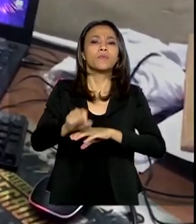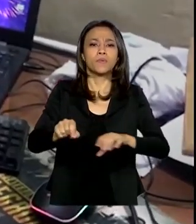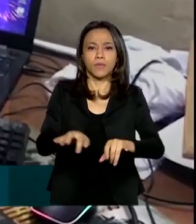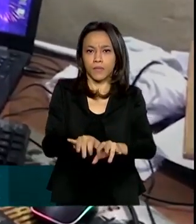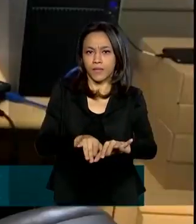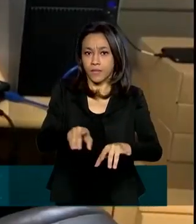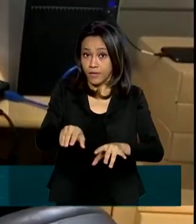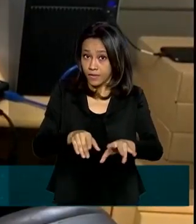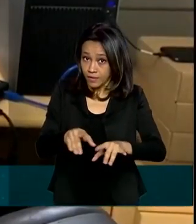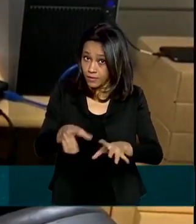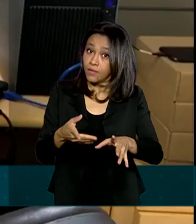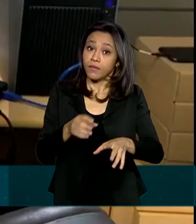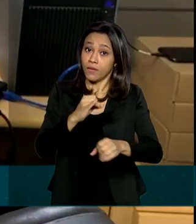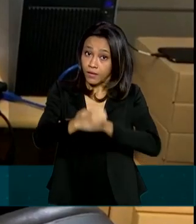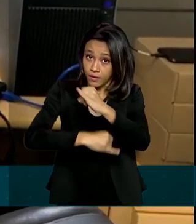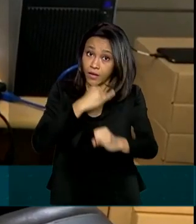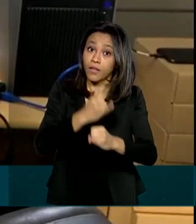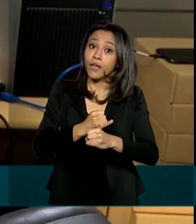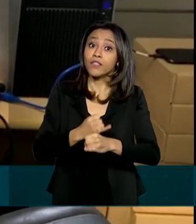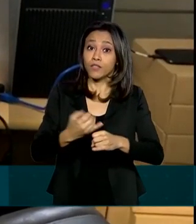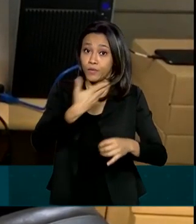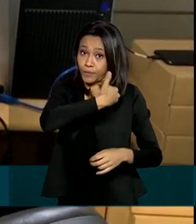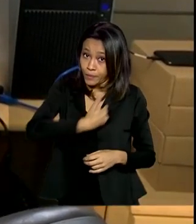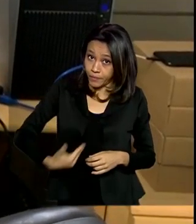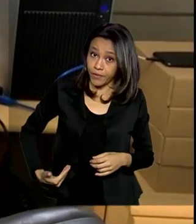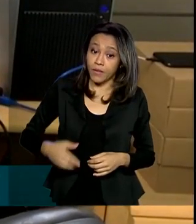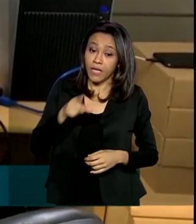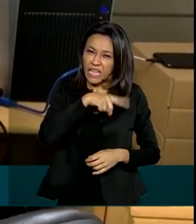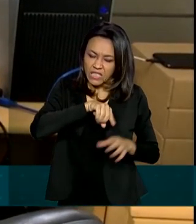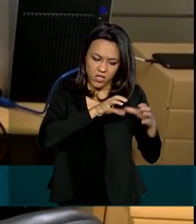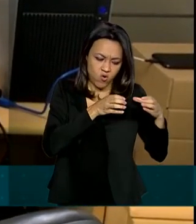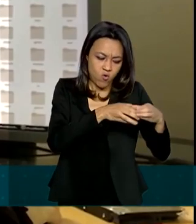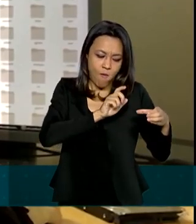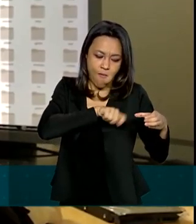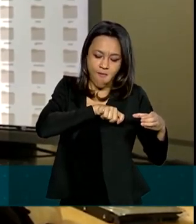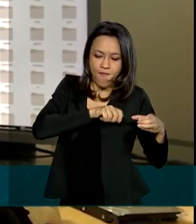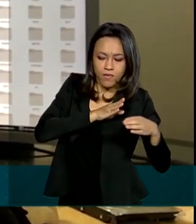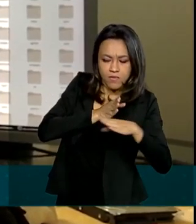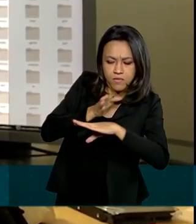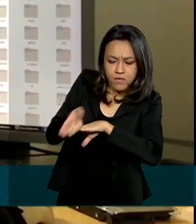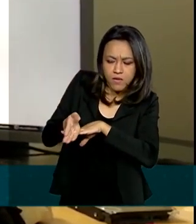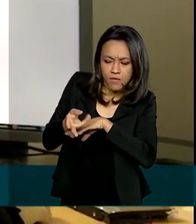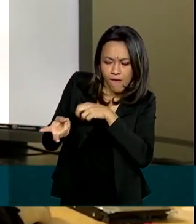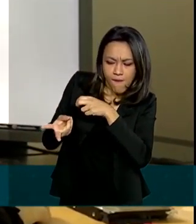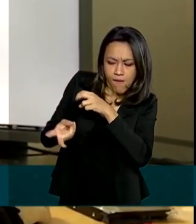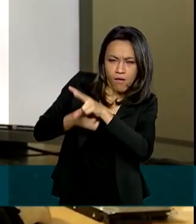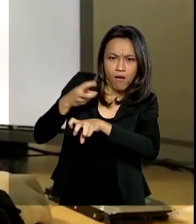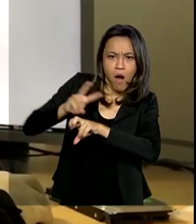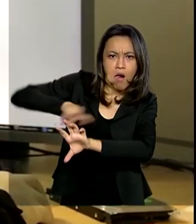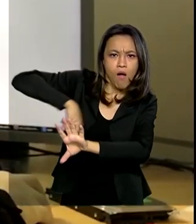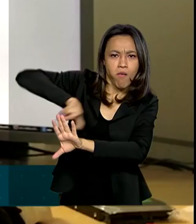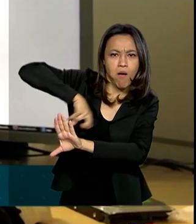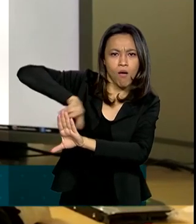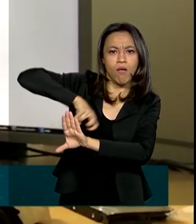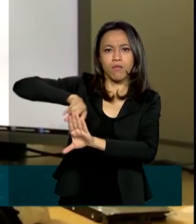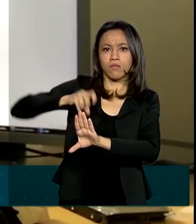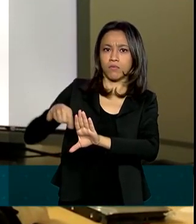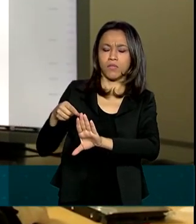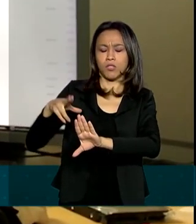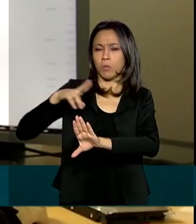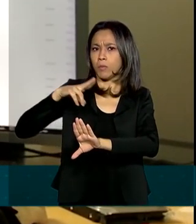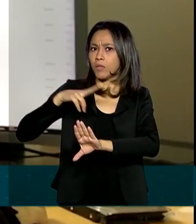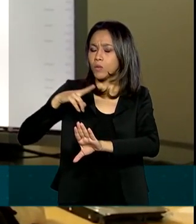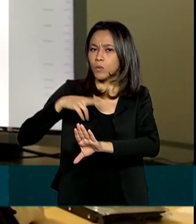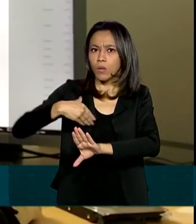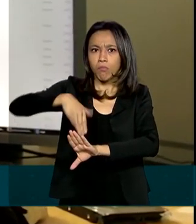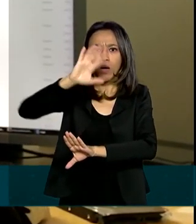de órgãos públicos. Segundo as investigações, o grupo teve acesso e expôs de forma ilícita dados pessoais de mais